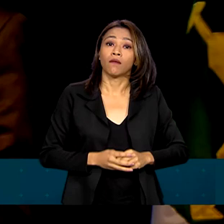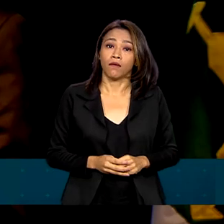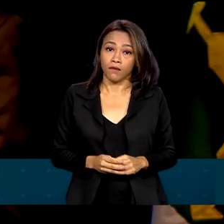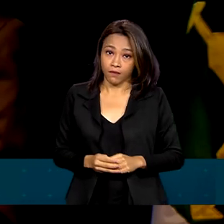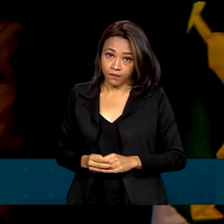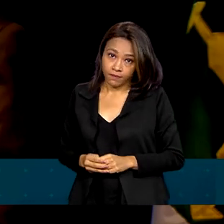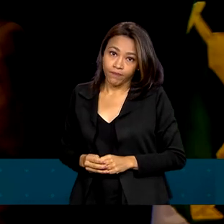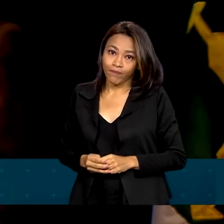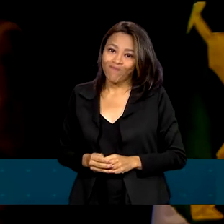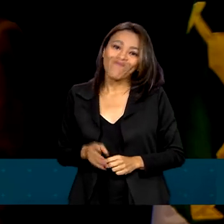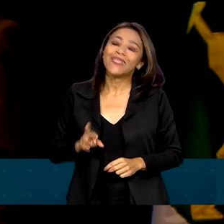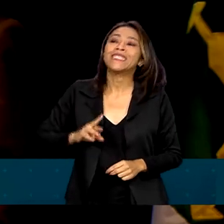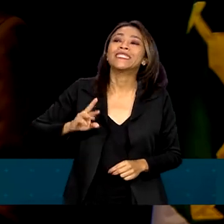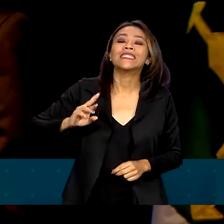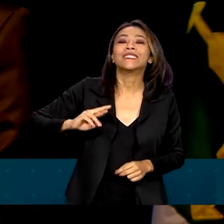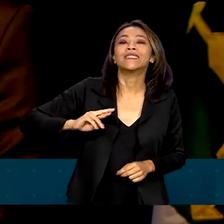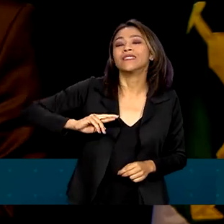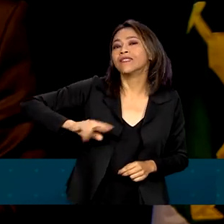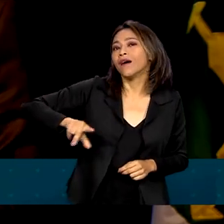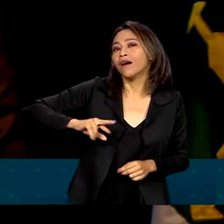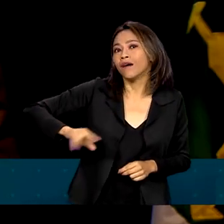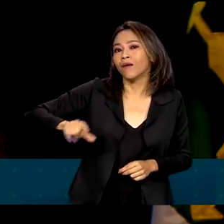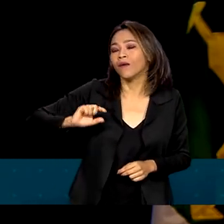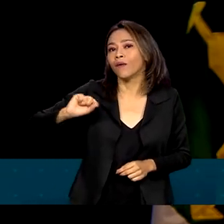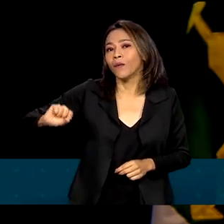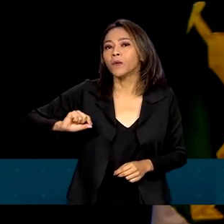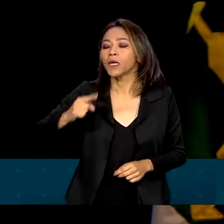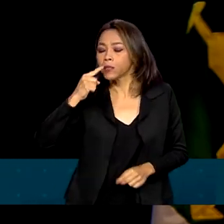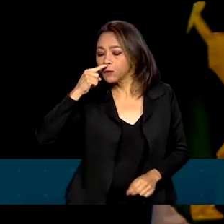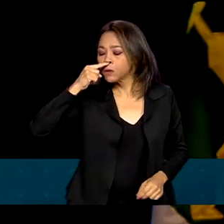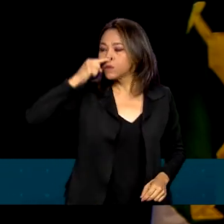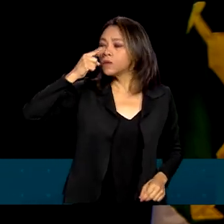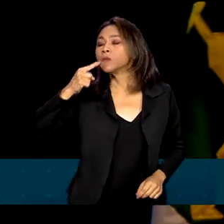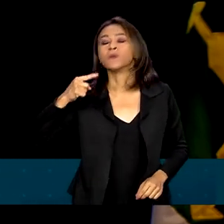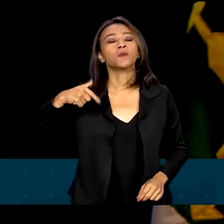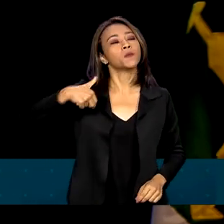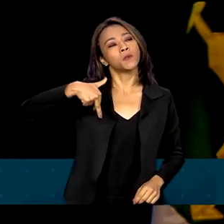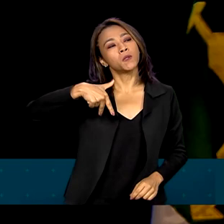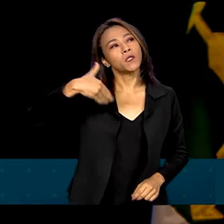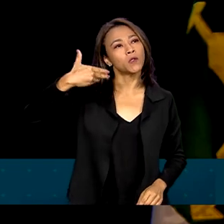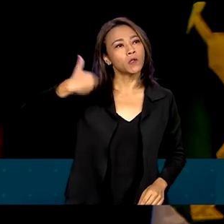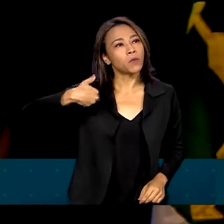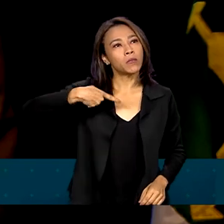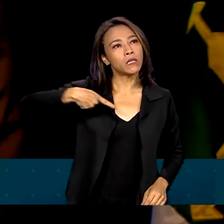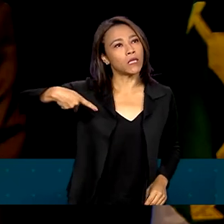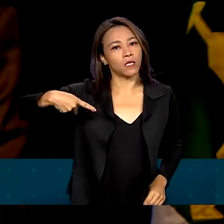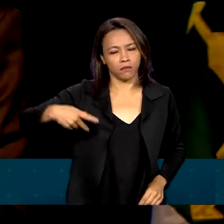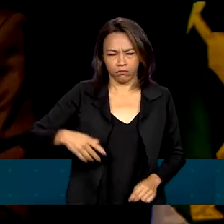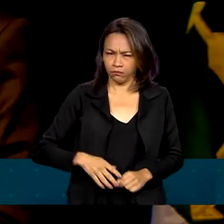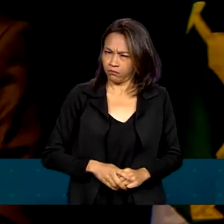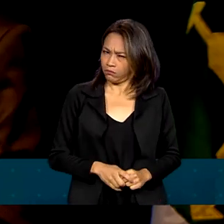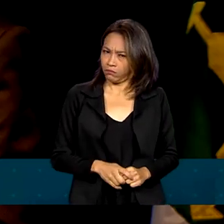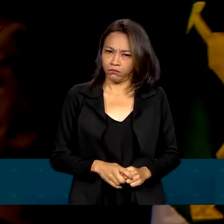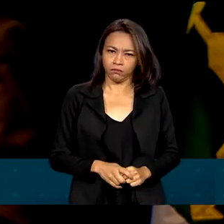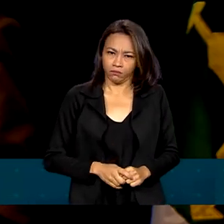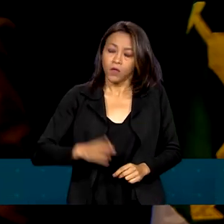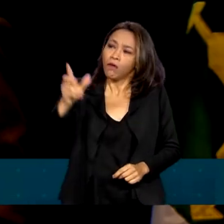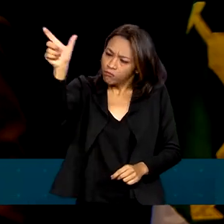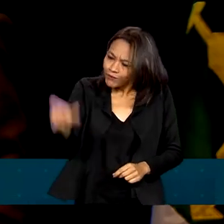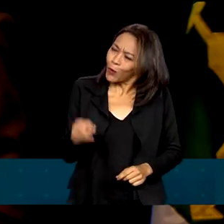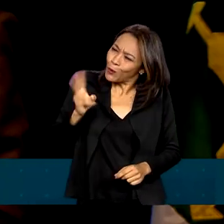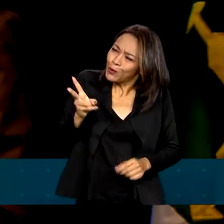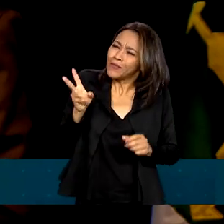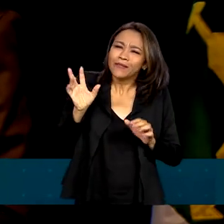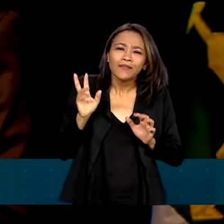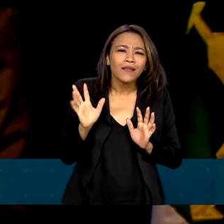Não andar nunca, não andar nunca de nariz empinado porque virou presidenta. Continue sendo a